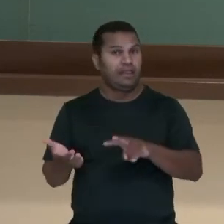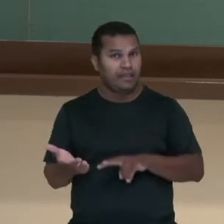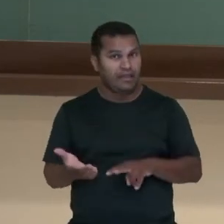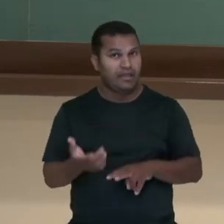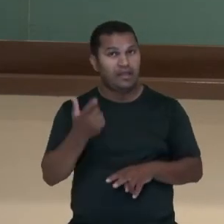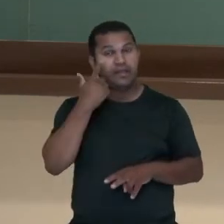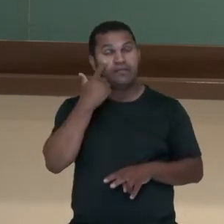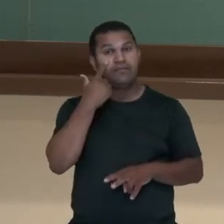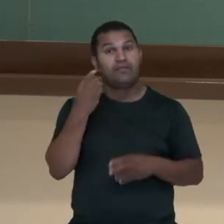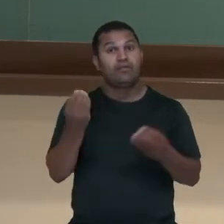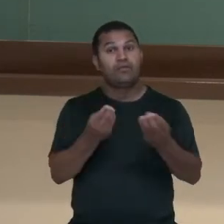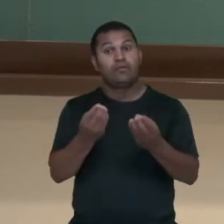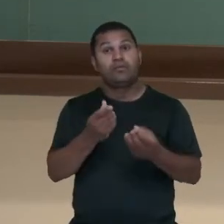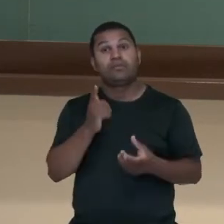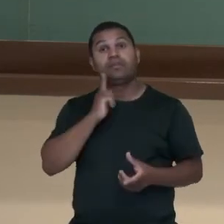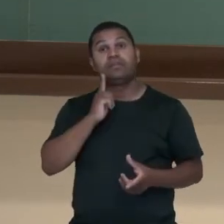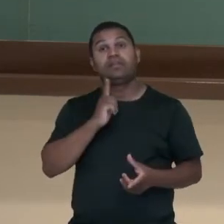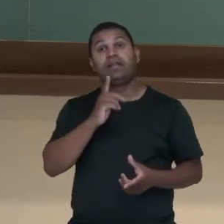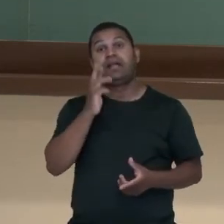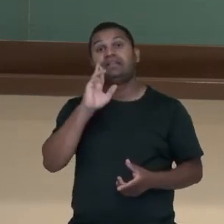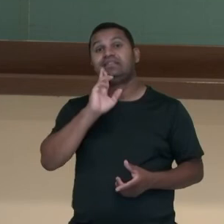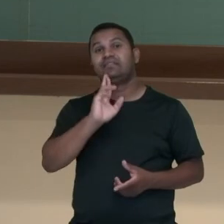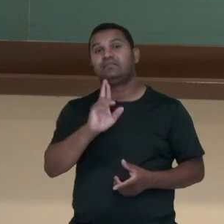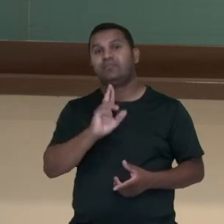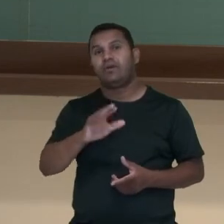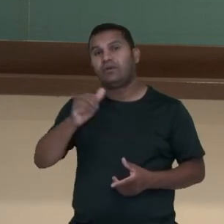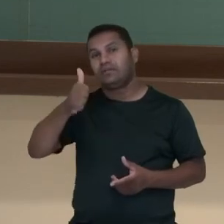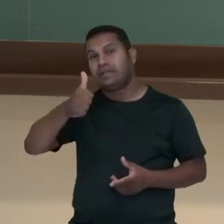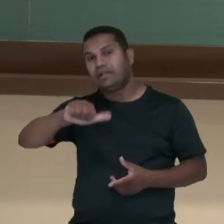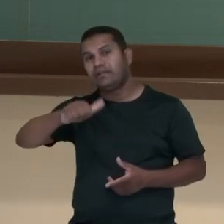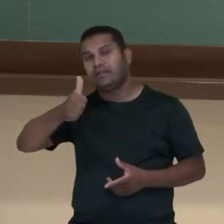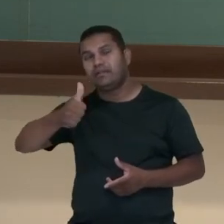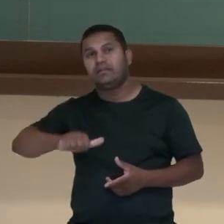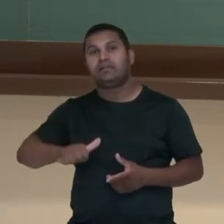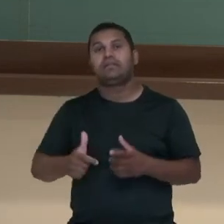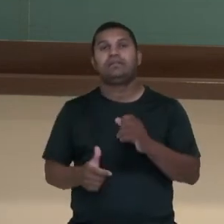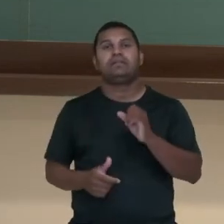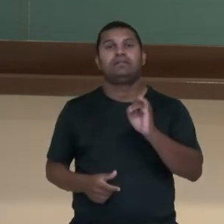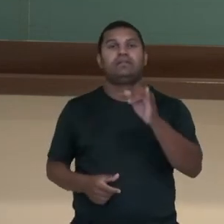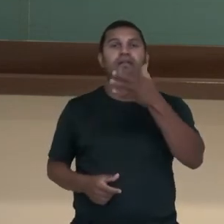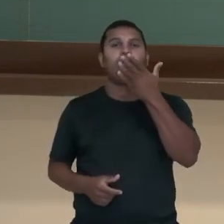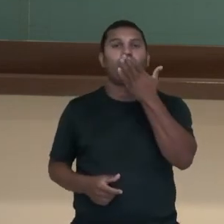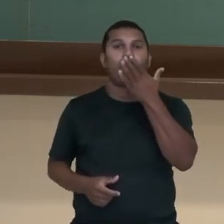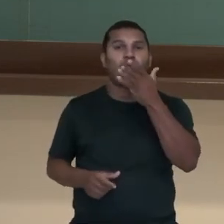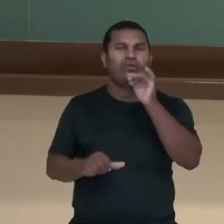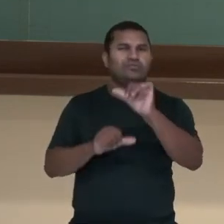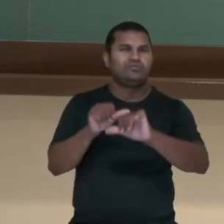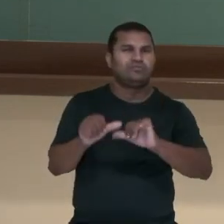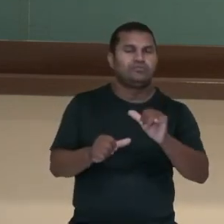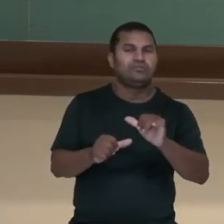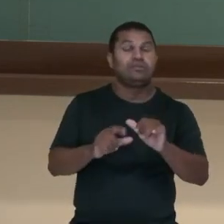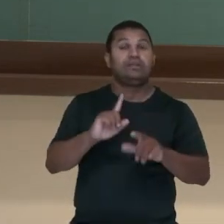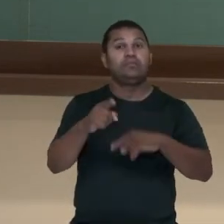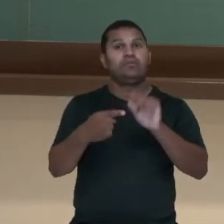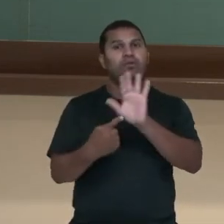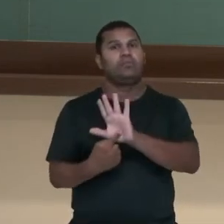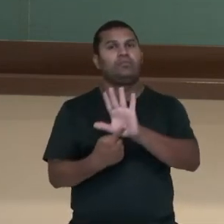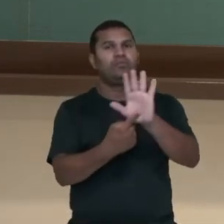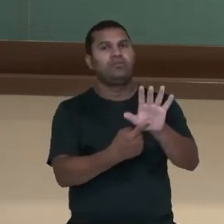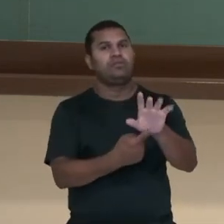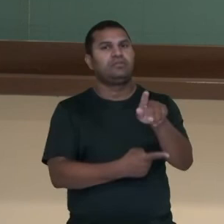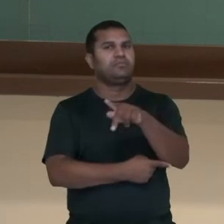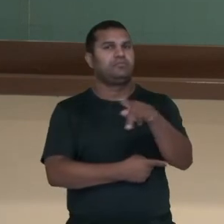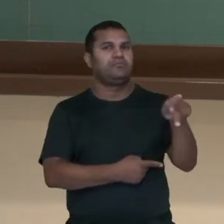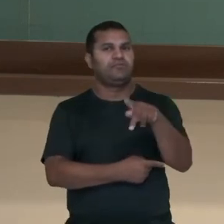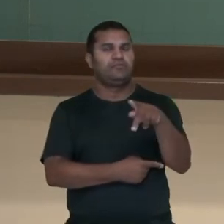de ortografia, de concordância, dentre outros. E aí, apresenta o seu professor. Combinado? Nesse